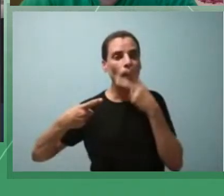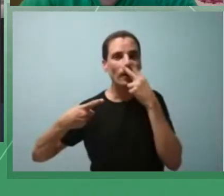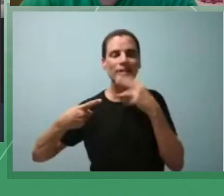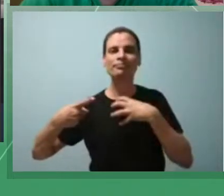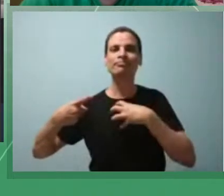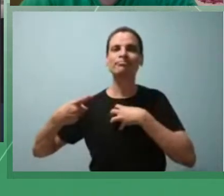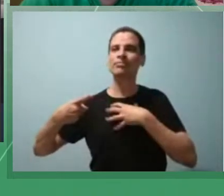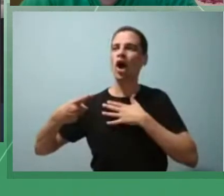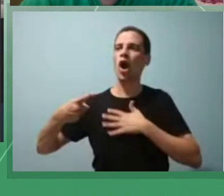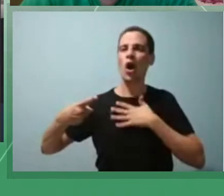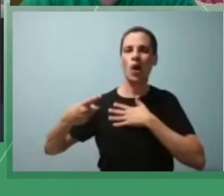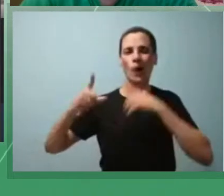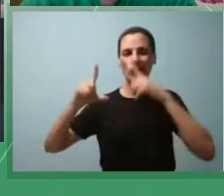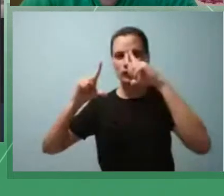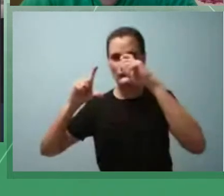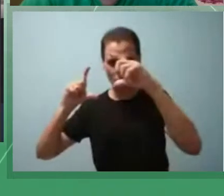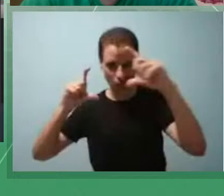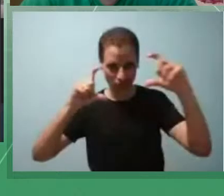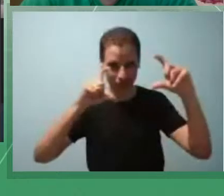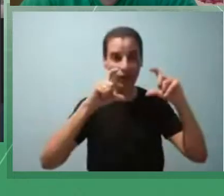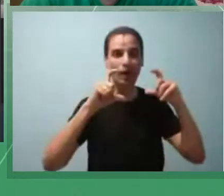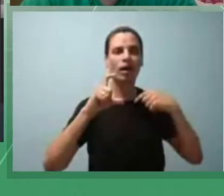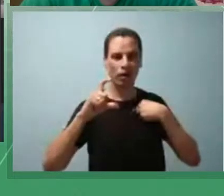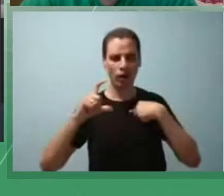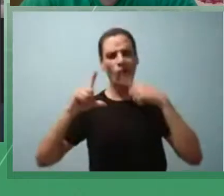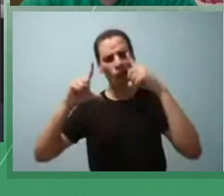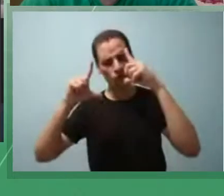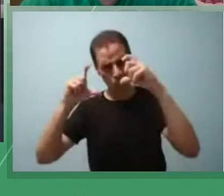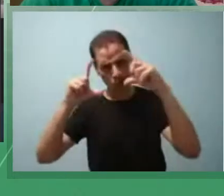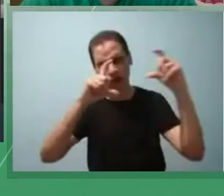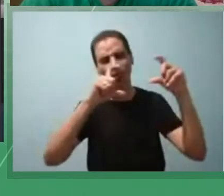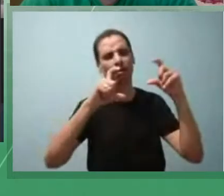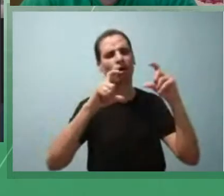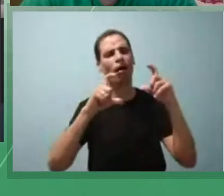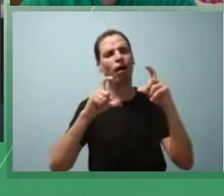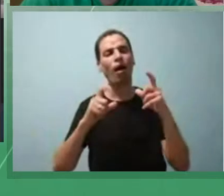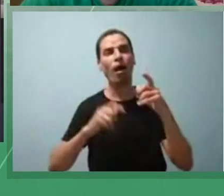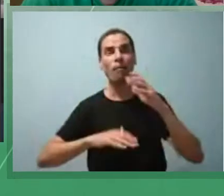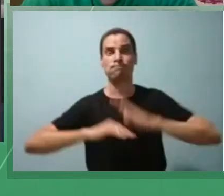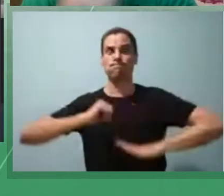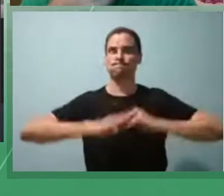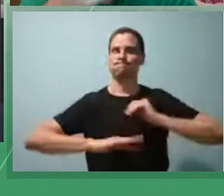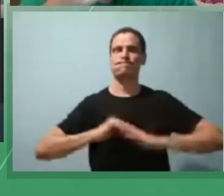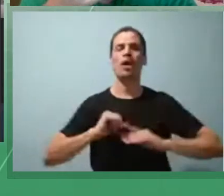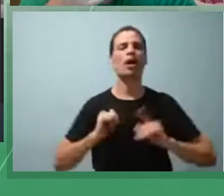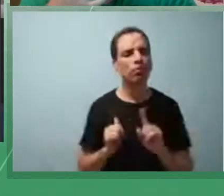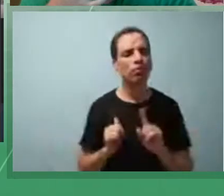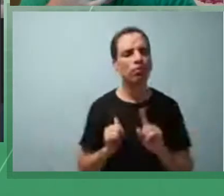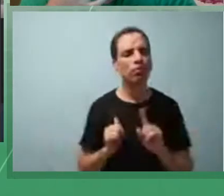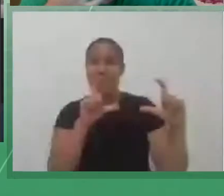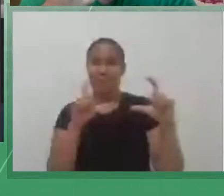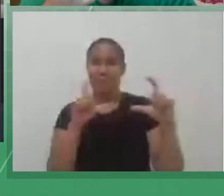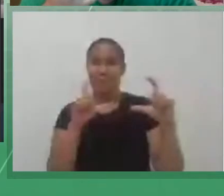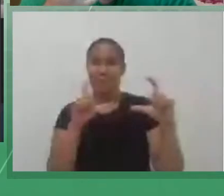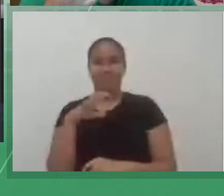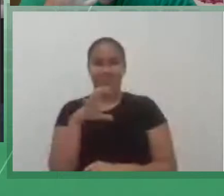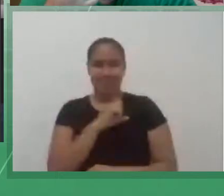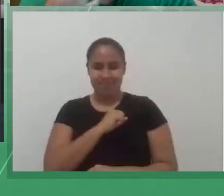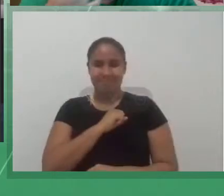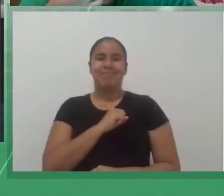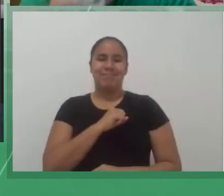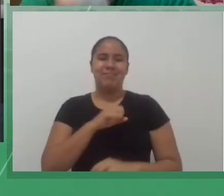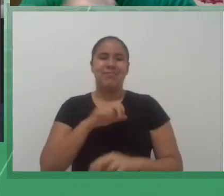gosto muito de fotografia eu tiro fotos de maneira amadora assim por hobby mesmo e eu gosto de ver